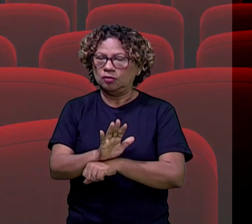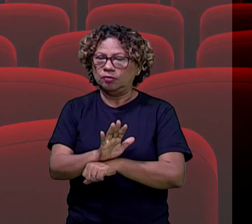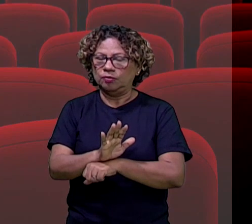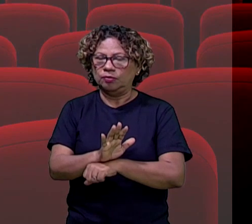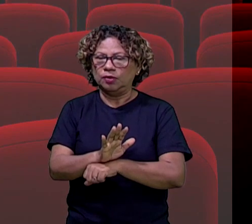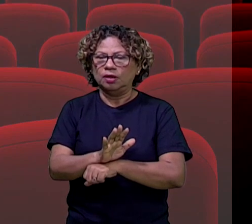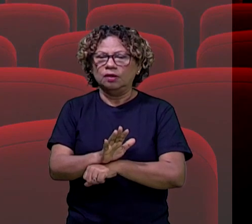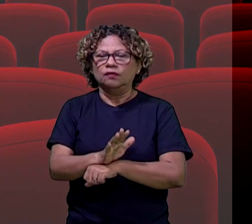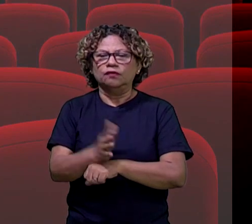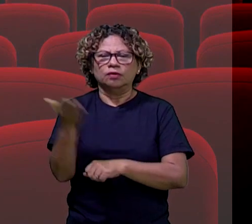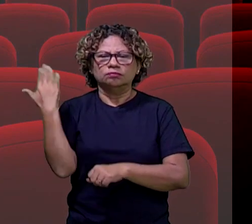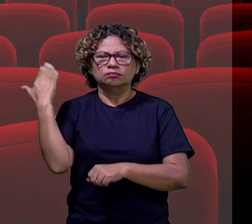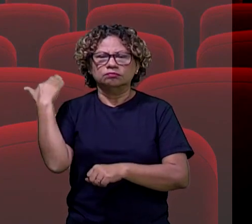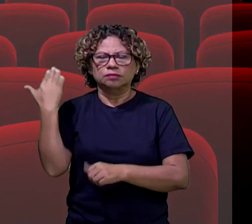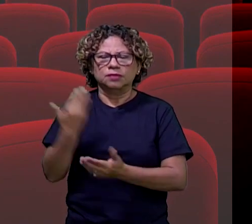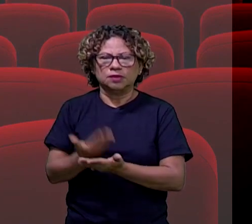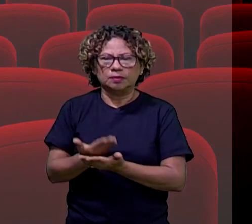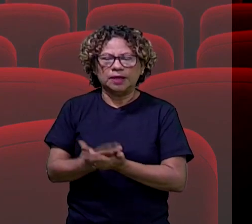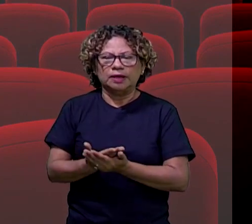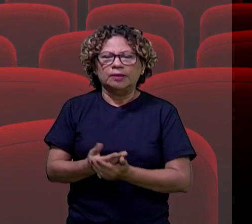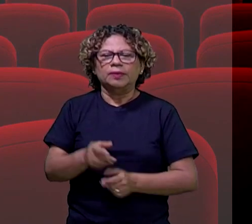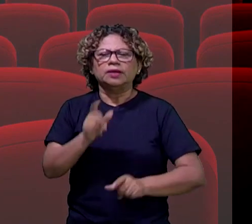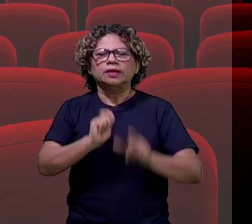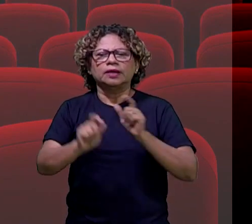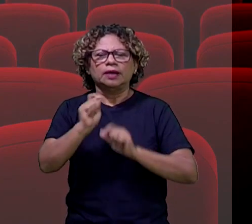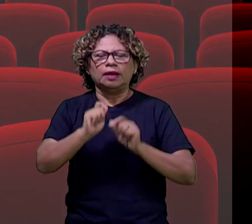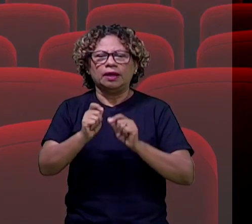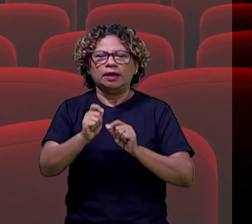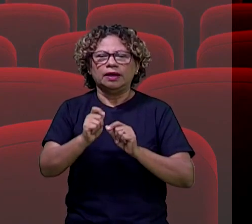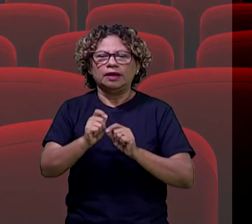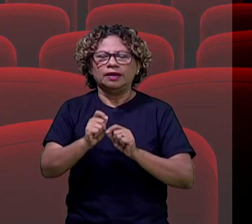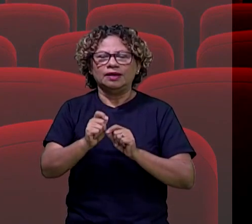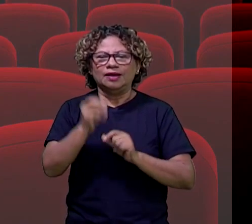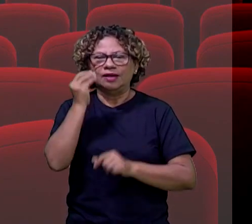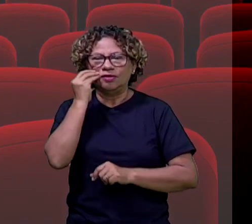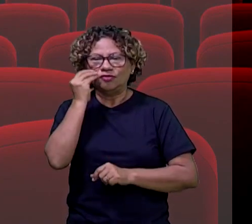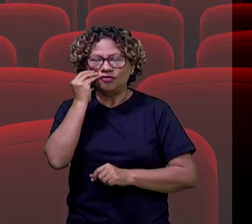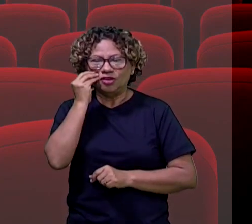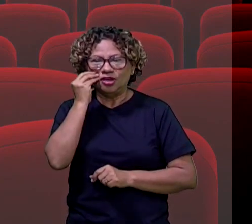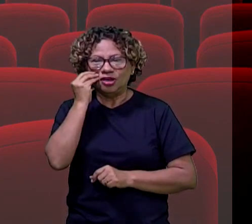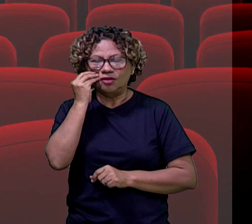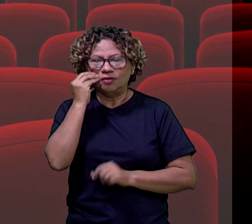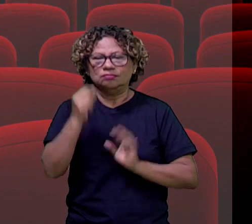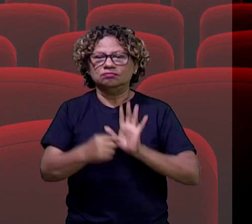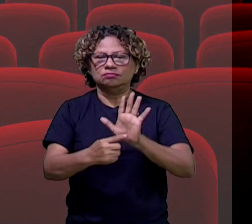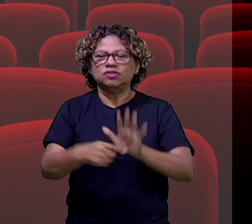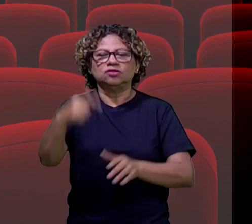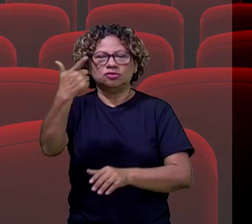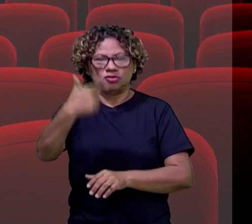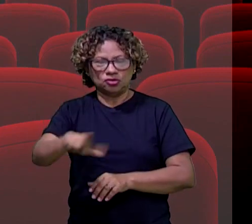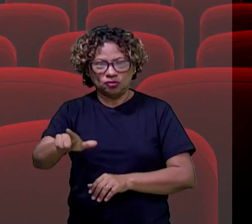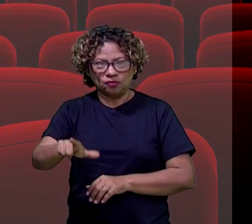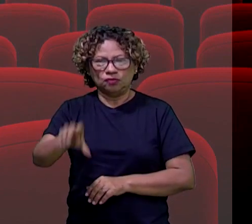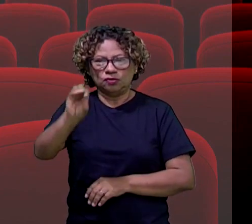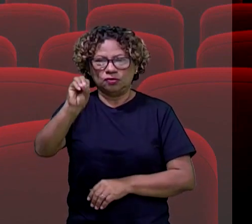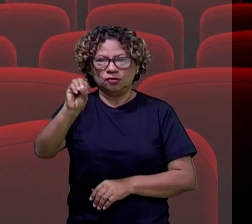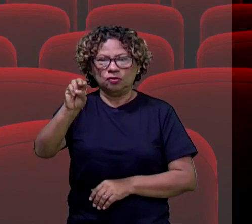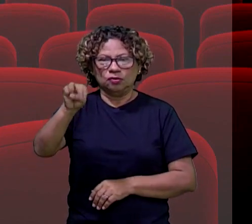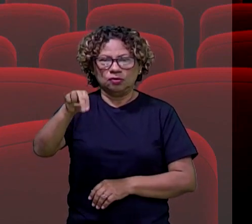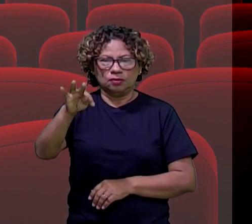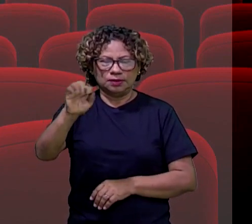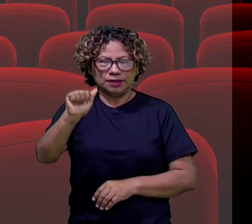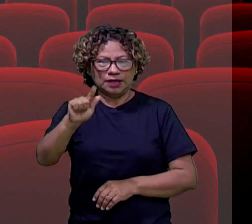aula passada, mas quem perdeu, a gente vai reprisar agora, que é o filme Contágio. E esse